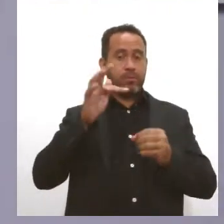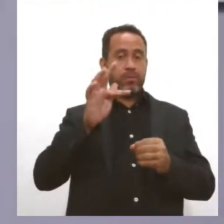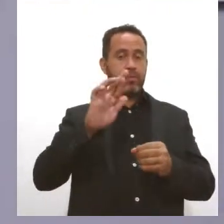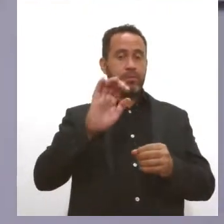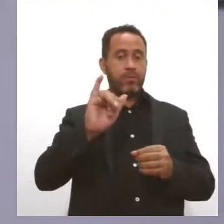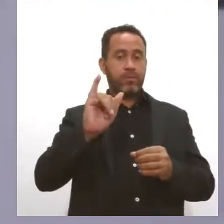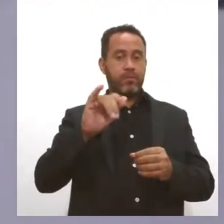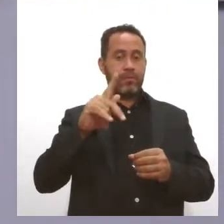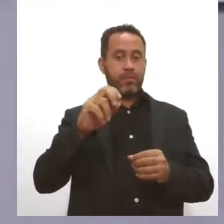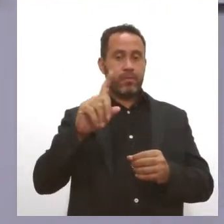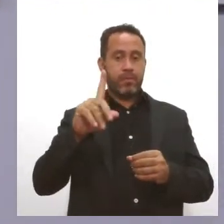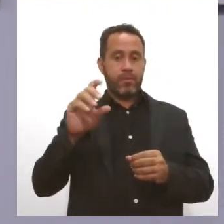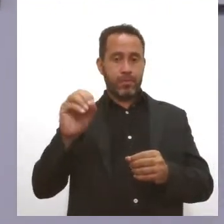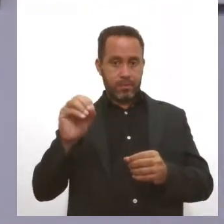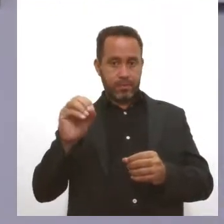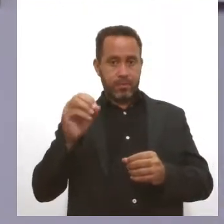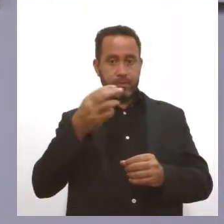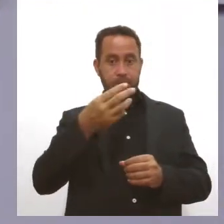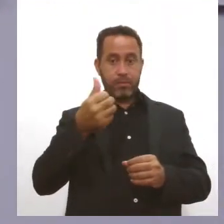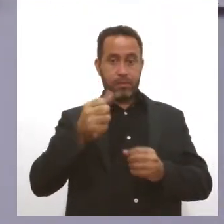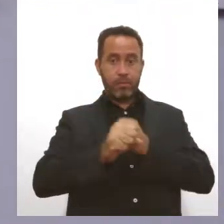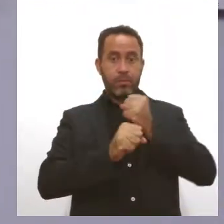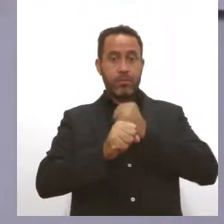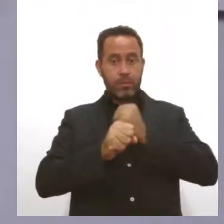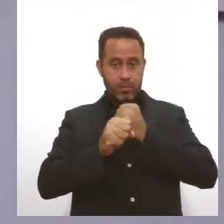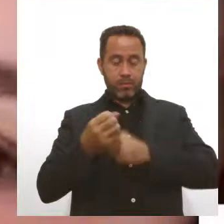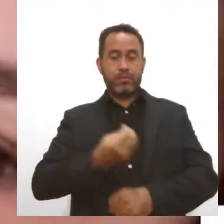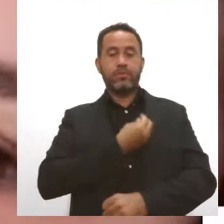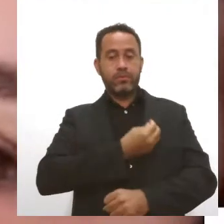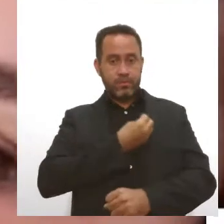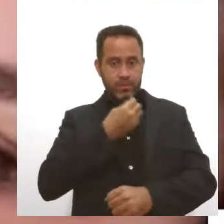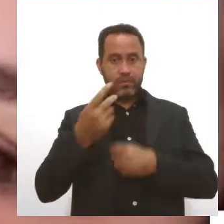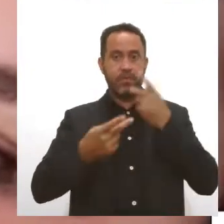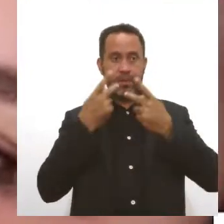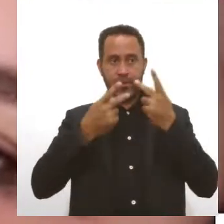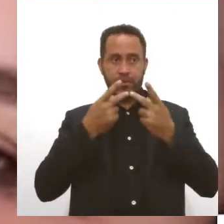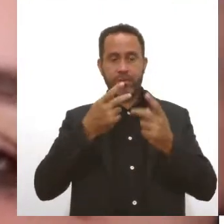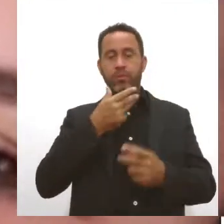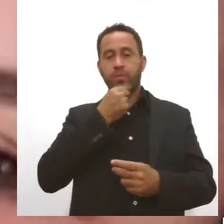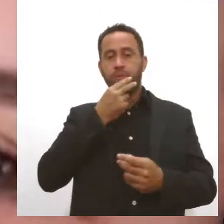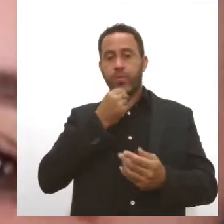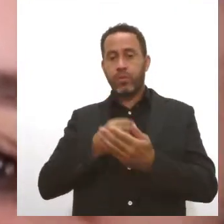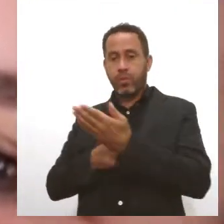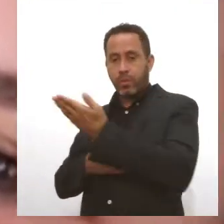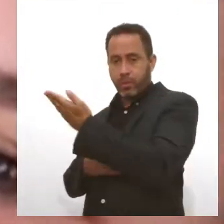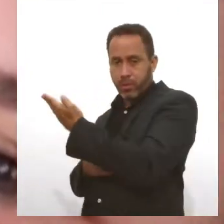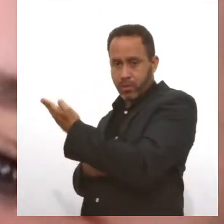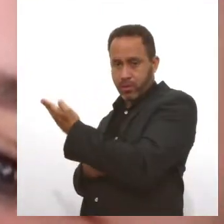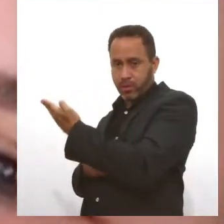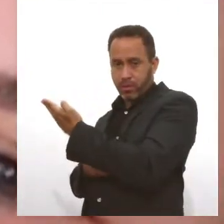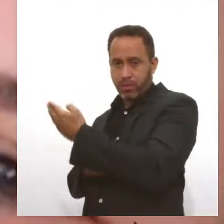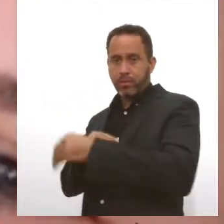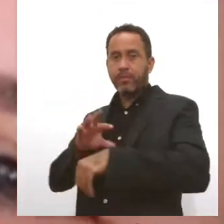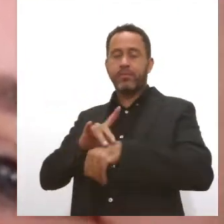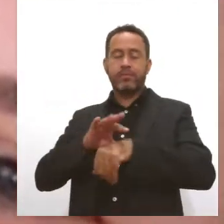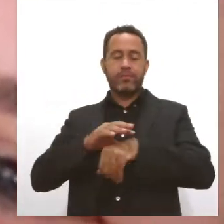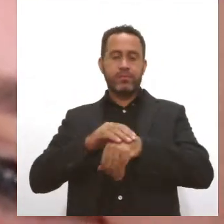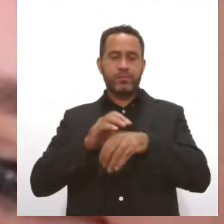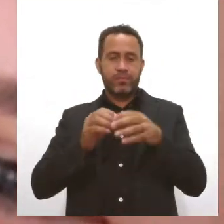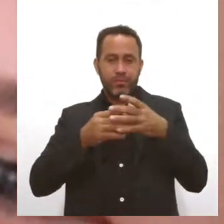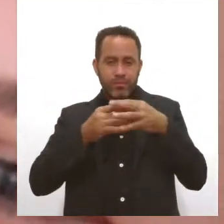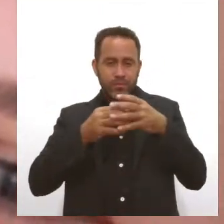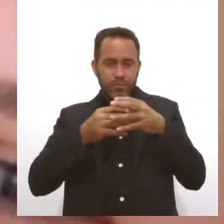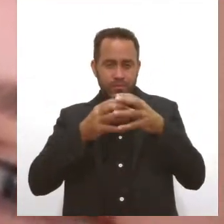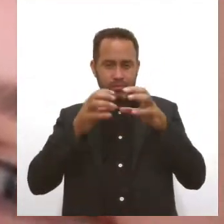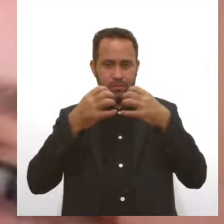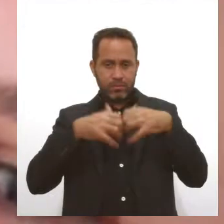anos de existência. Ele tratou também da situação do menino João Gabriel, diagnosticado com um tumor na cabeça e que